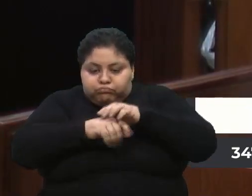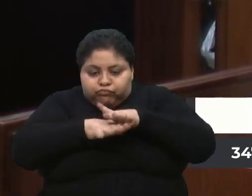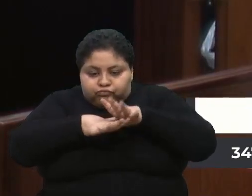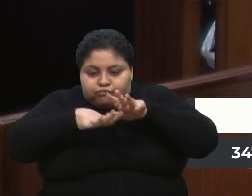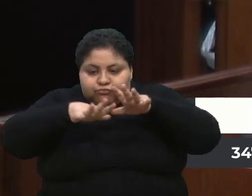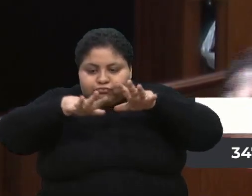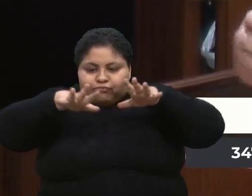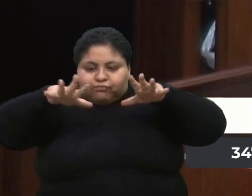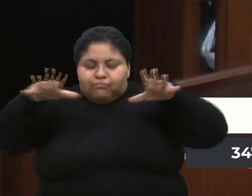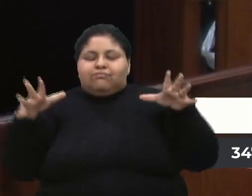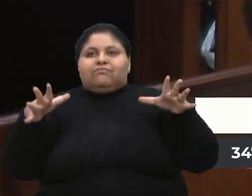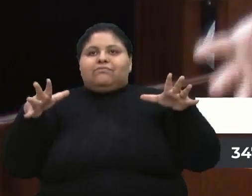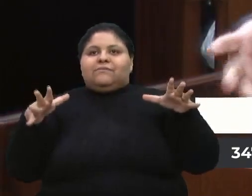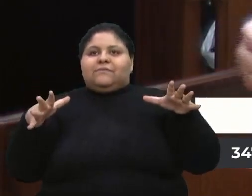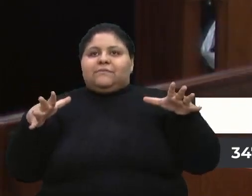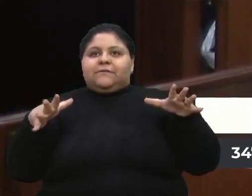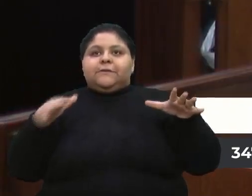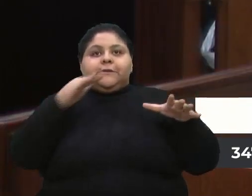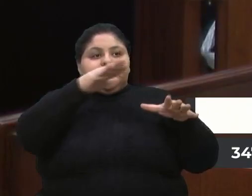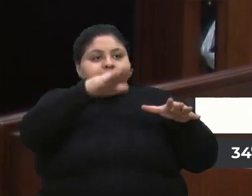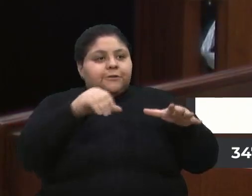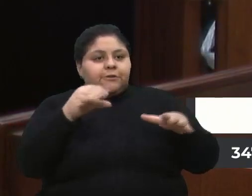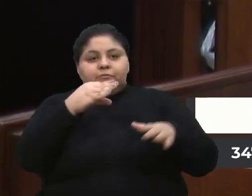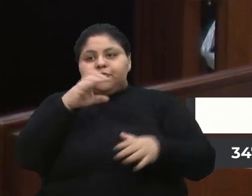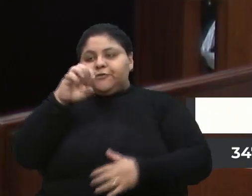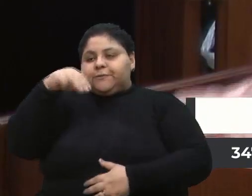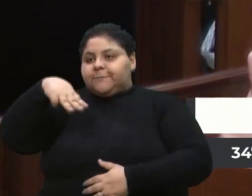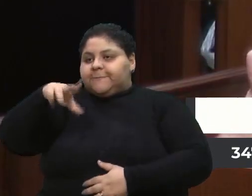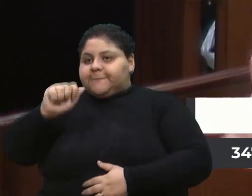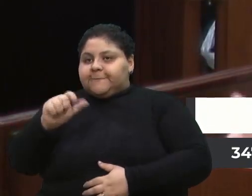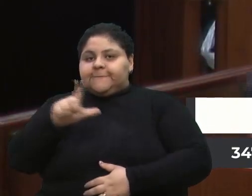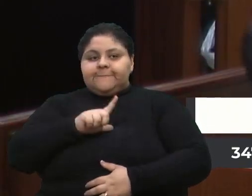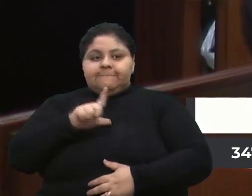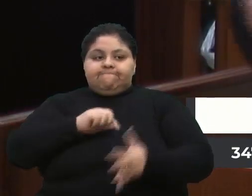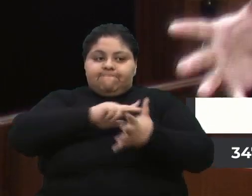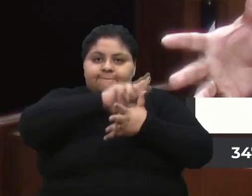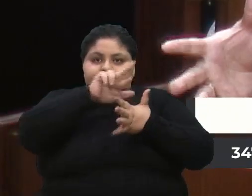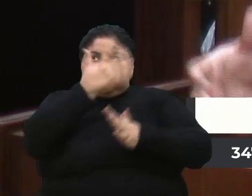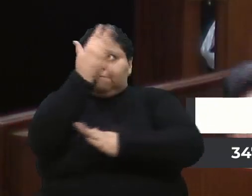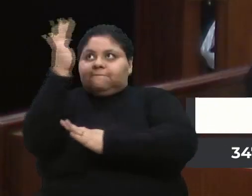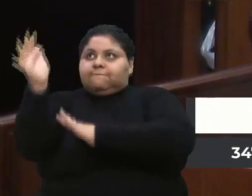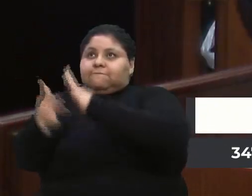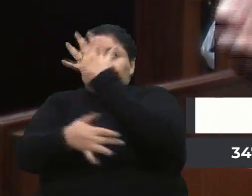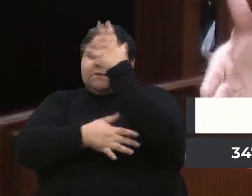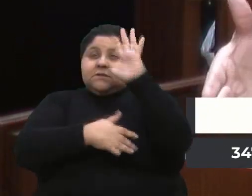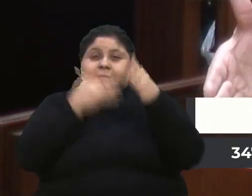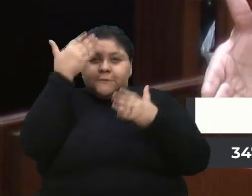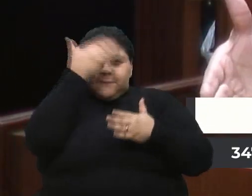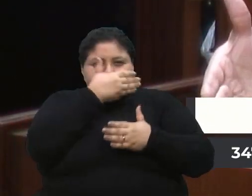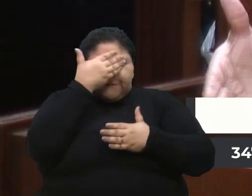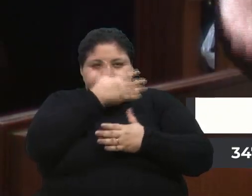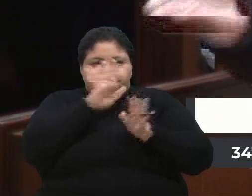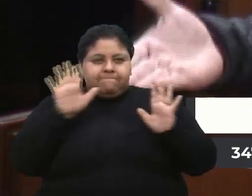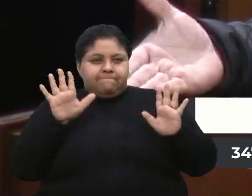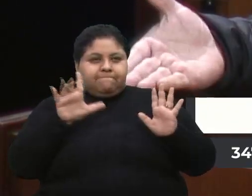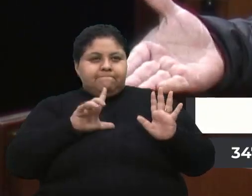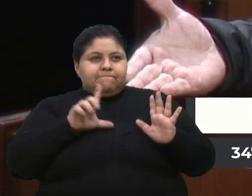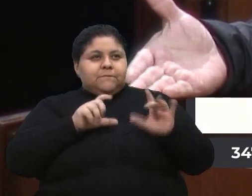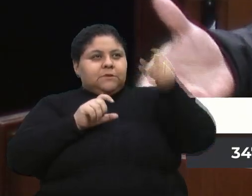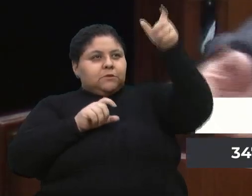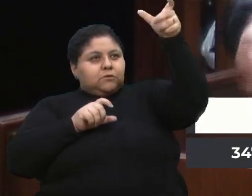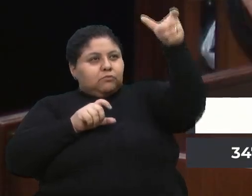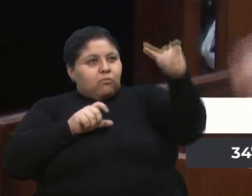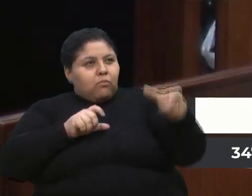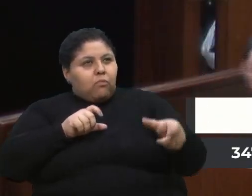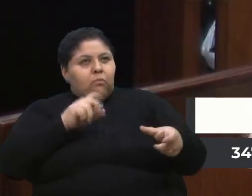dentro. Aí eu convoco a SEMA, que tem a questão de várias árvores que estão lá atrapalhando. Aí teve um poste, que eu vou dar um exemplo para vocês,